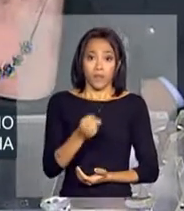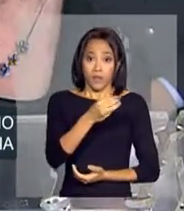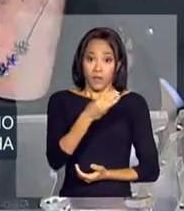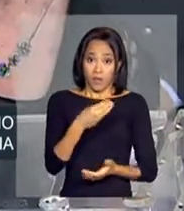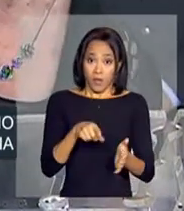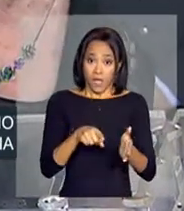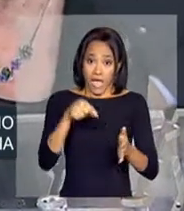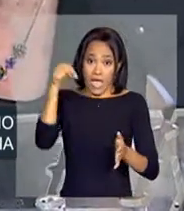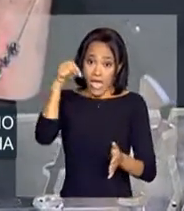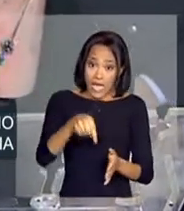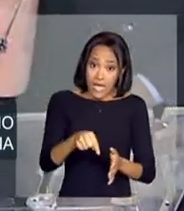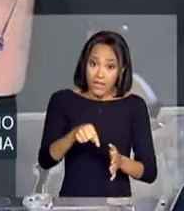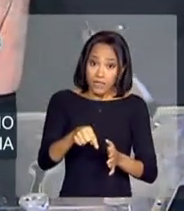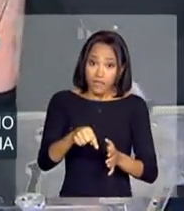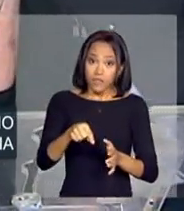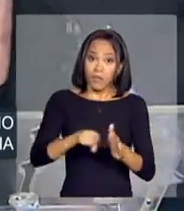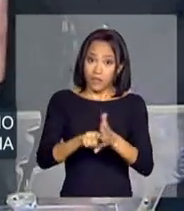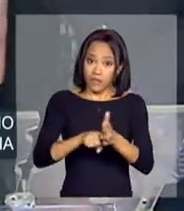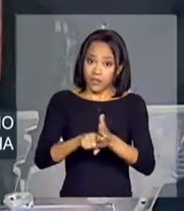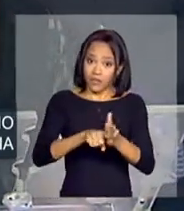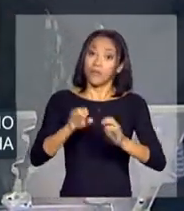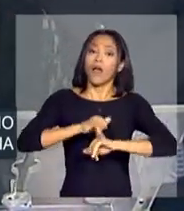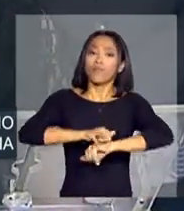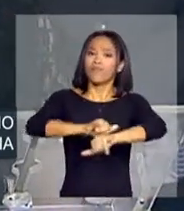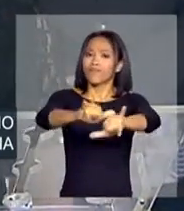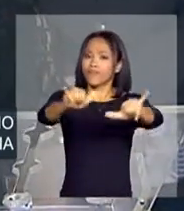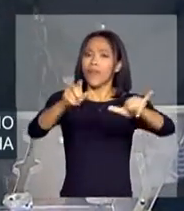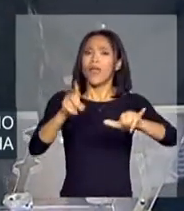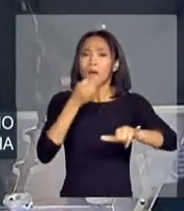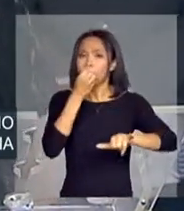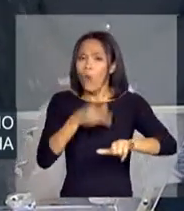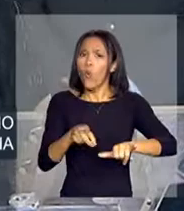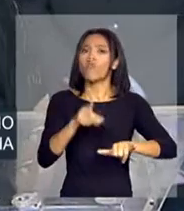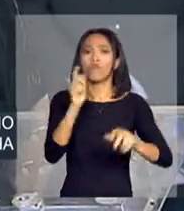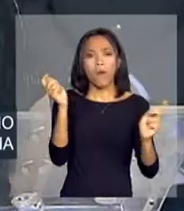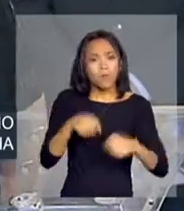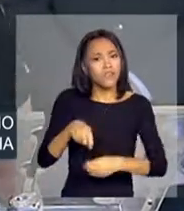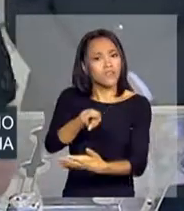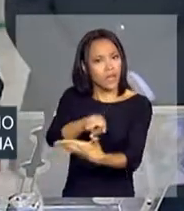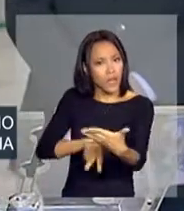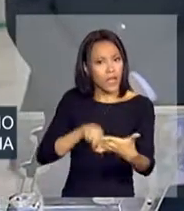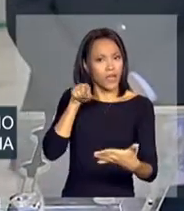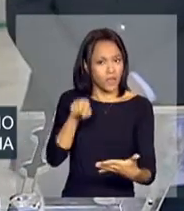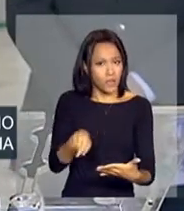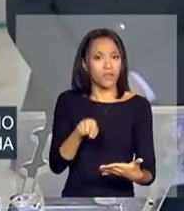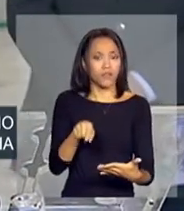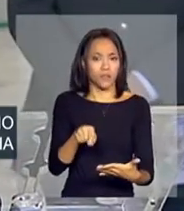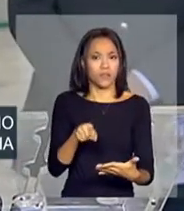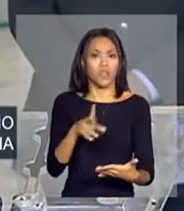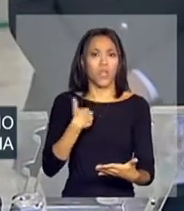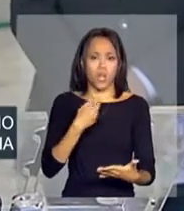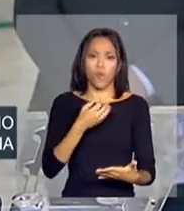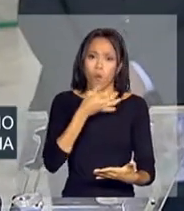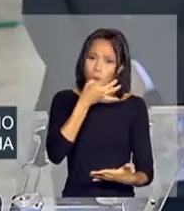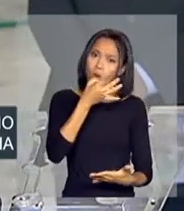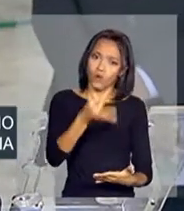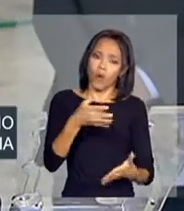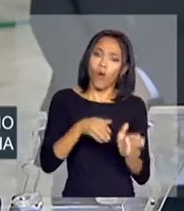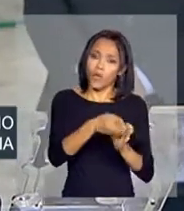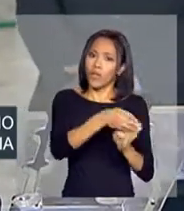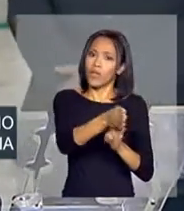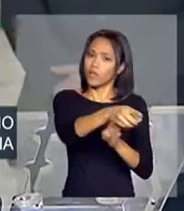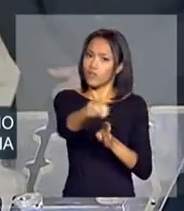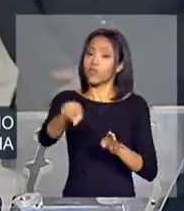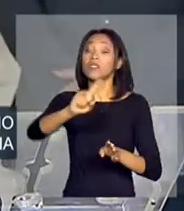Esse trabalho está à disposição, tá, gente? É um trabalho muito interessante, vale a pena ser lido. Eu recomendo muito fortemente. E nós vamos